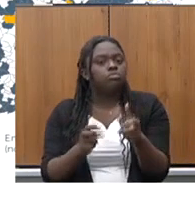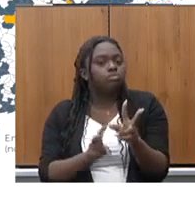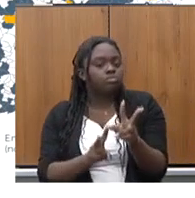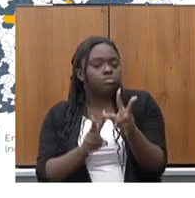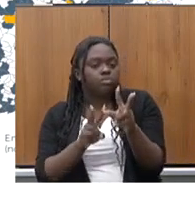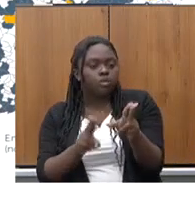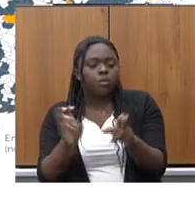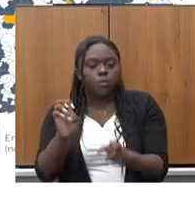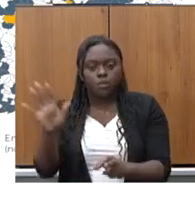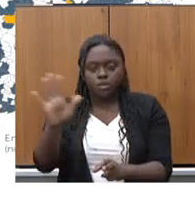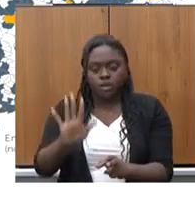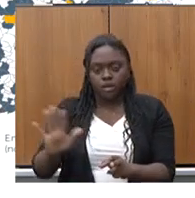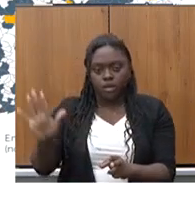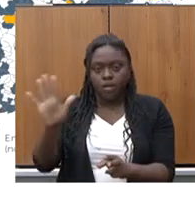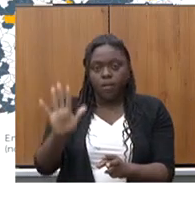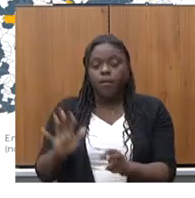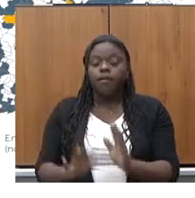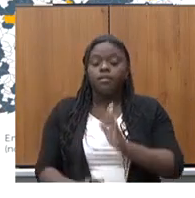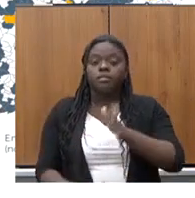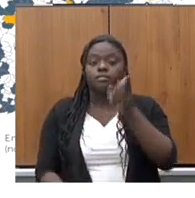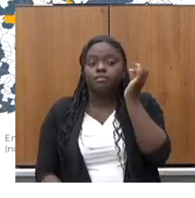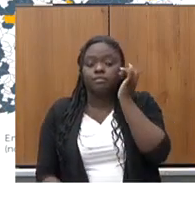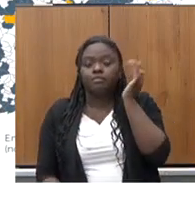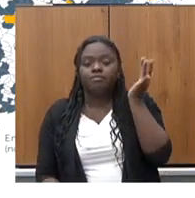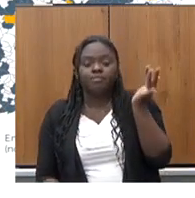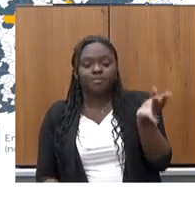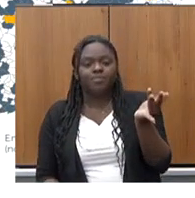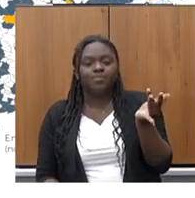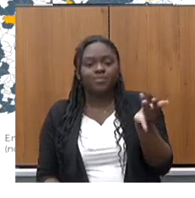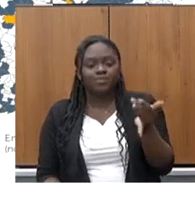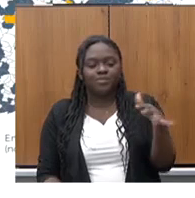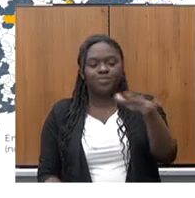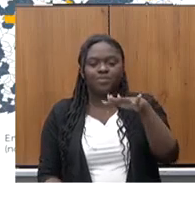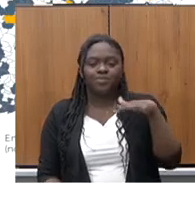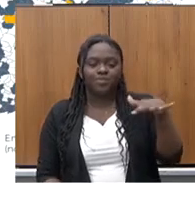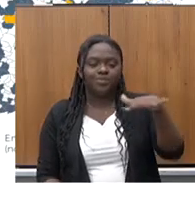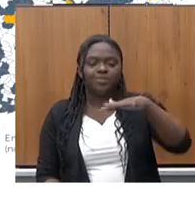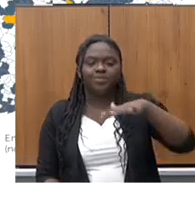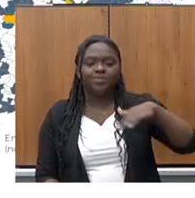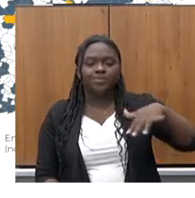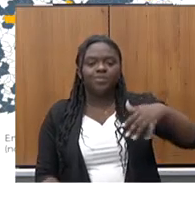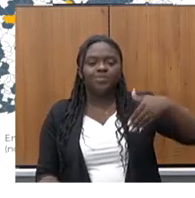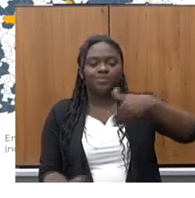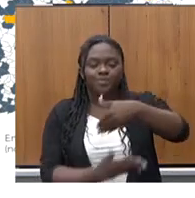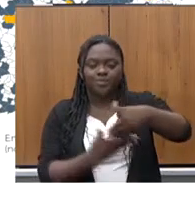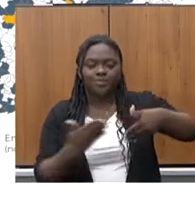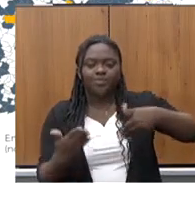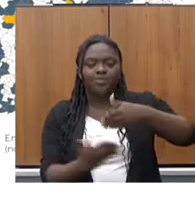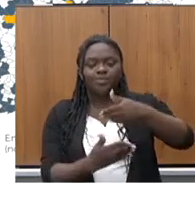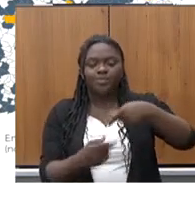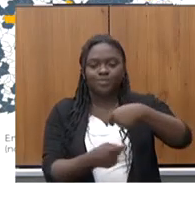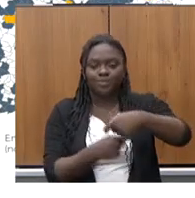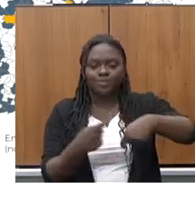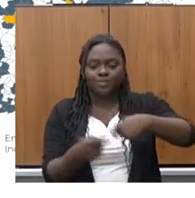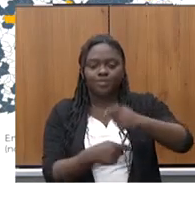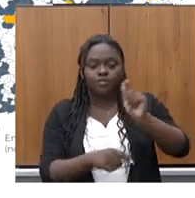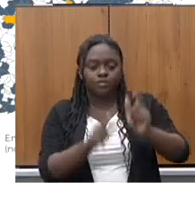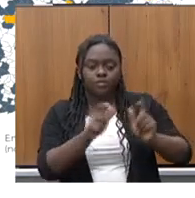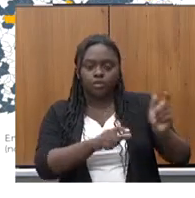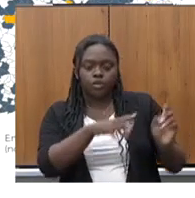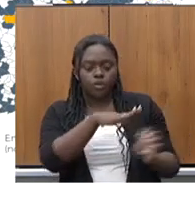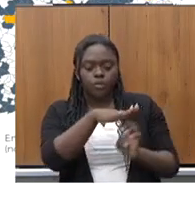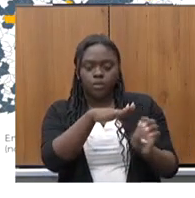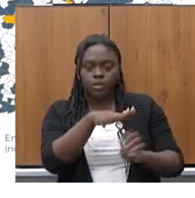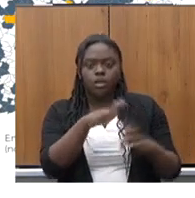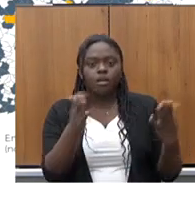forma que o Estado, e isso facilita muito o ambiente de negócios. Os empreendedores passam a ter, de forma